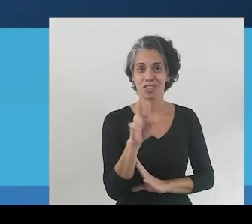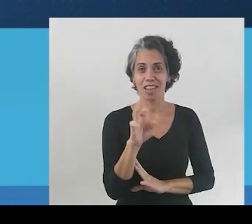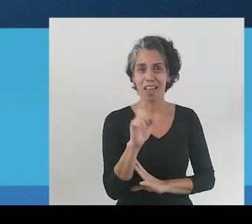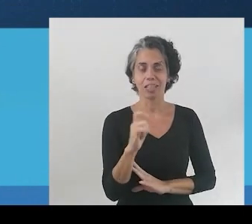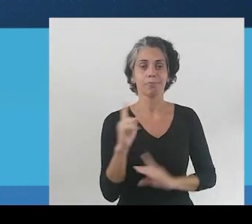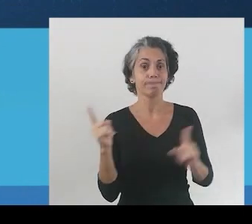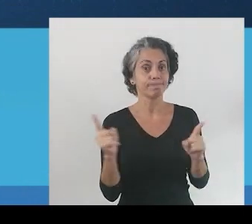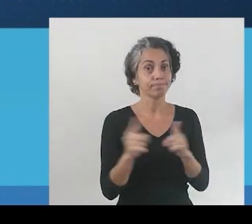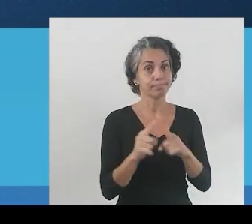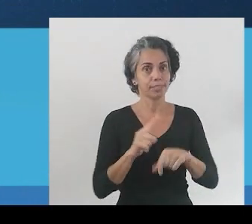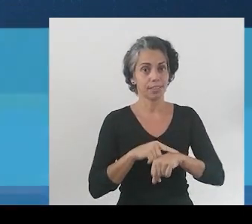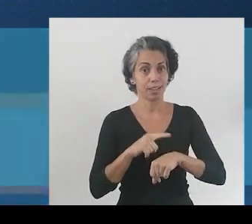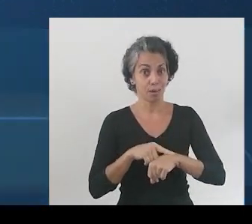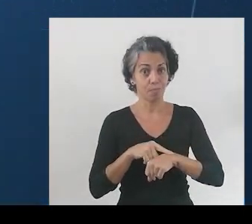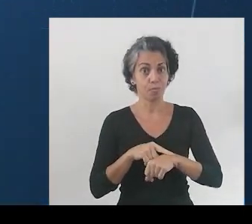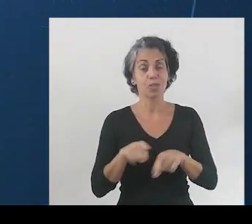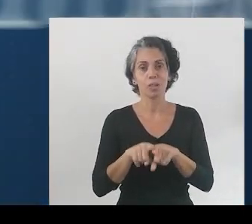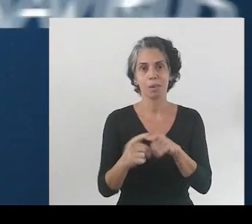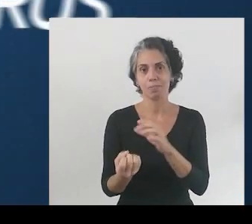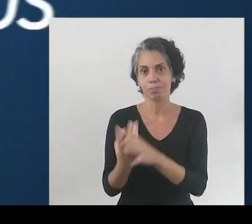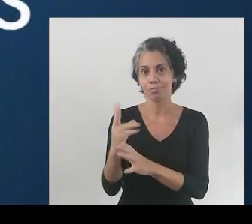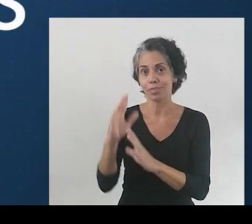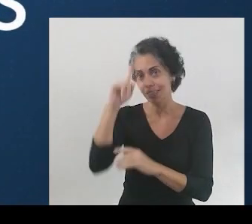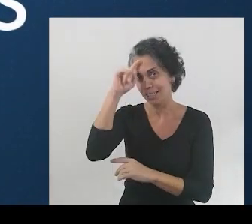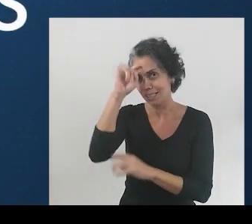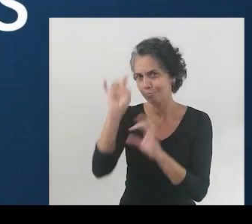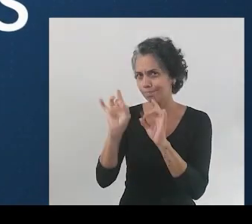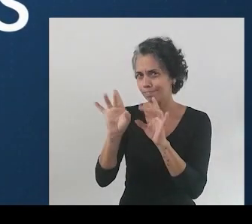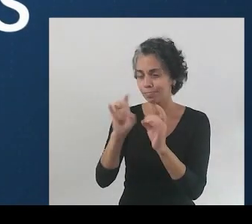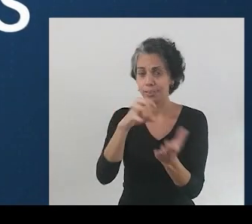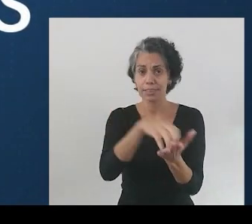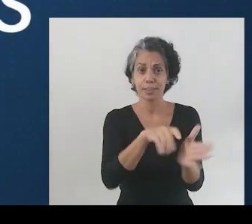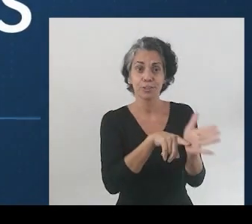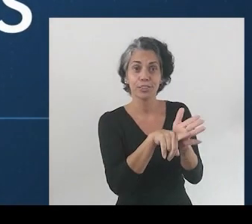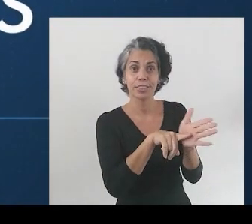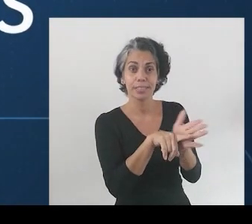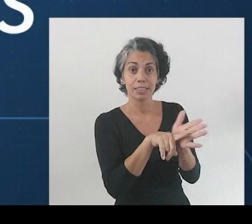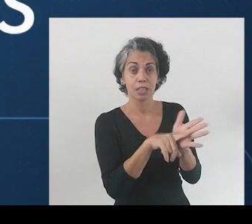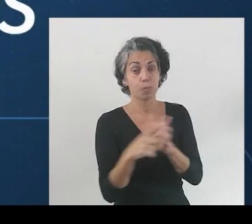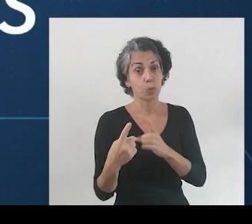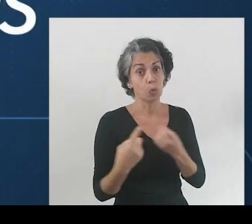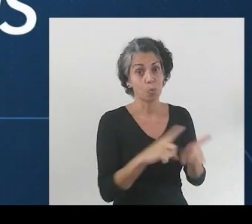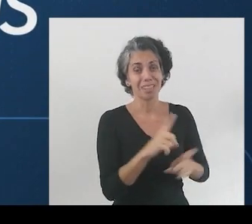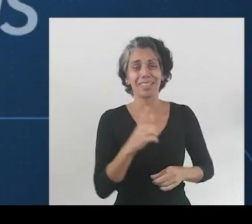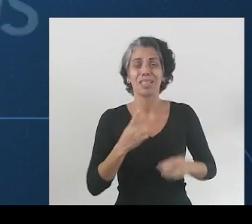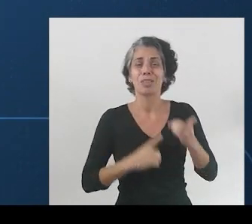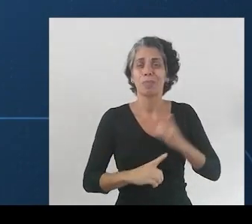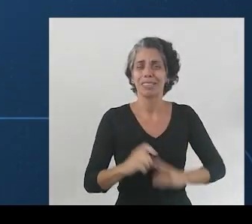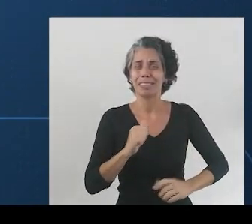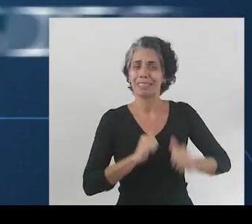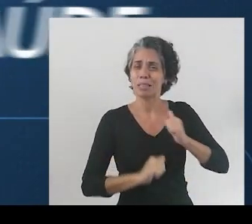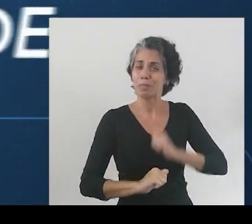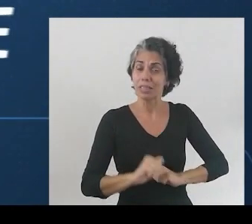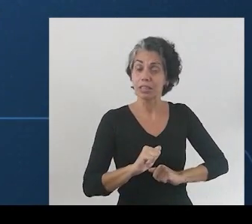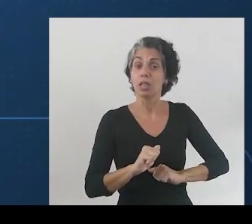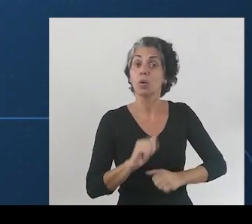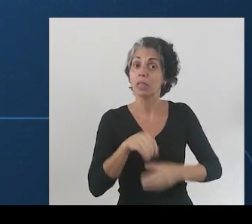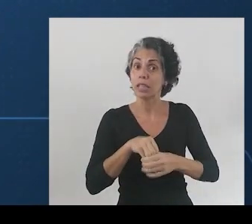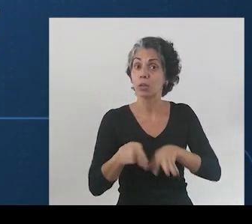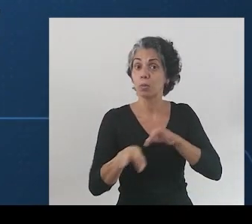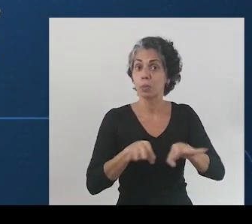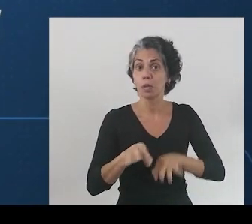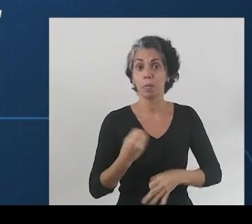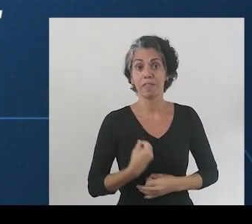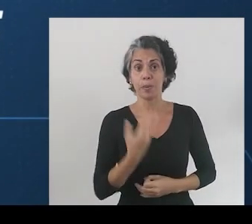para os primeiros 100 dias de governo. Preparar as clínicas da família para a vacinação contra o coronavírus. Garantir o